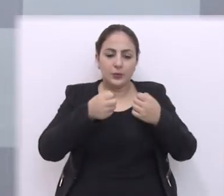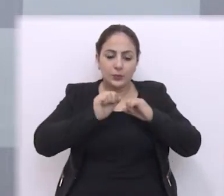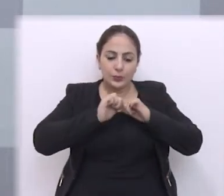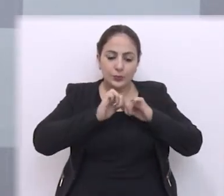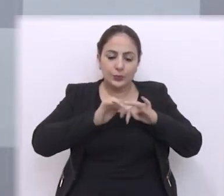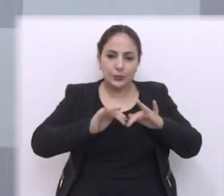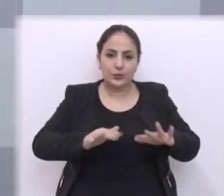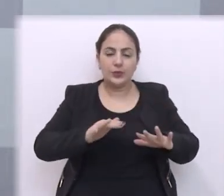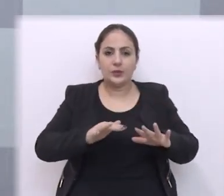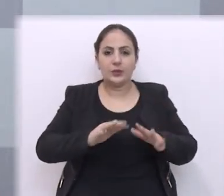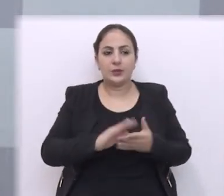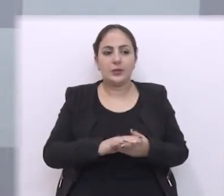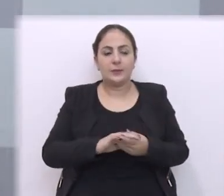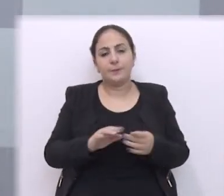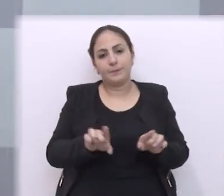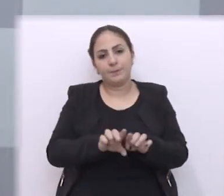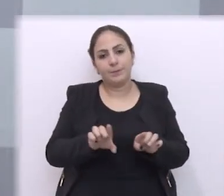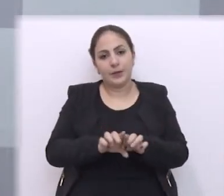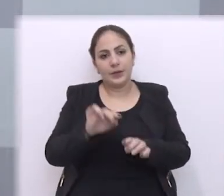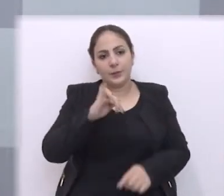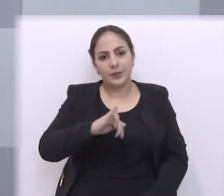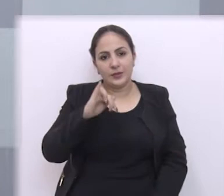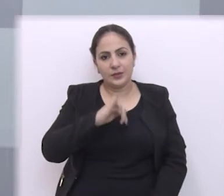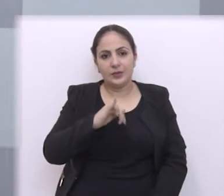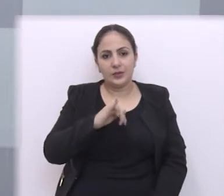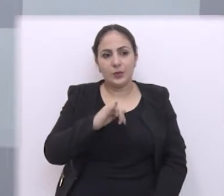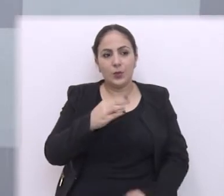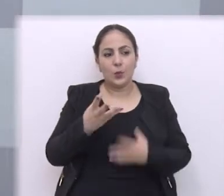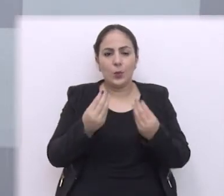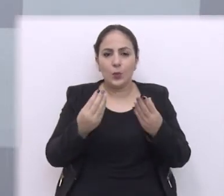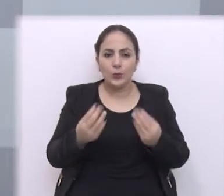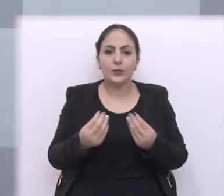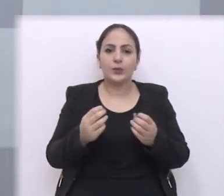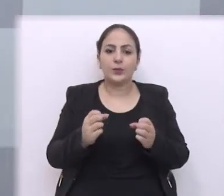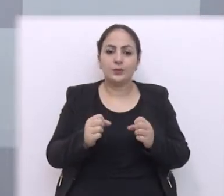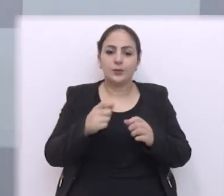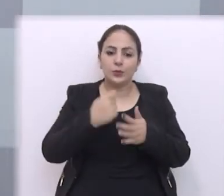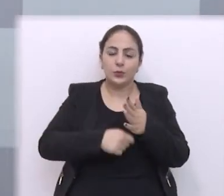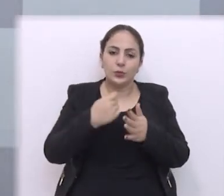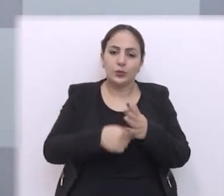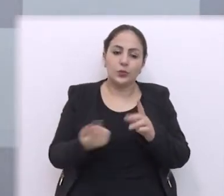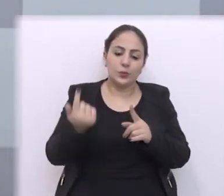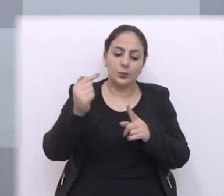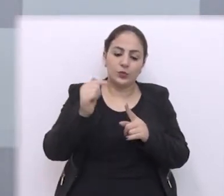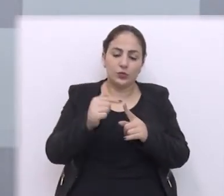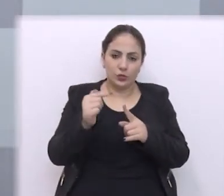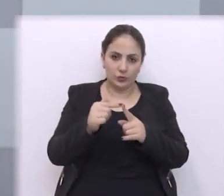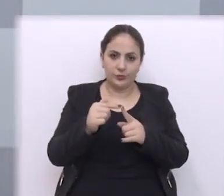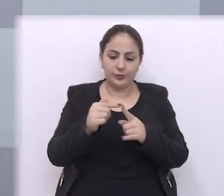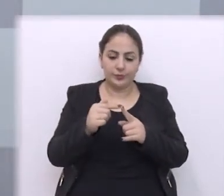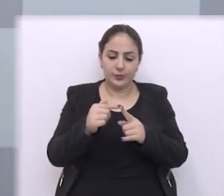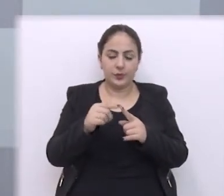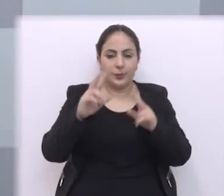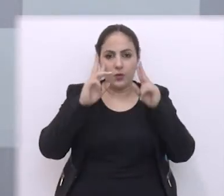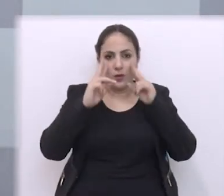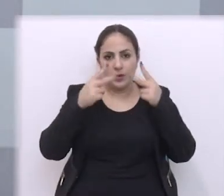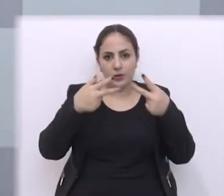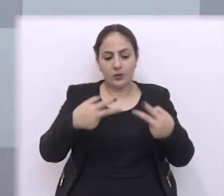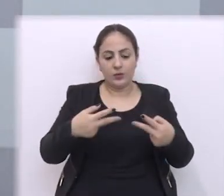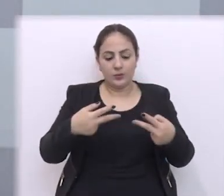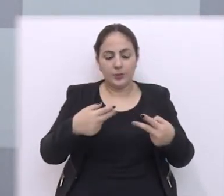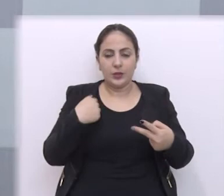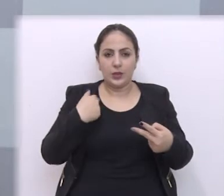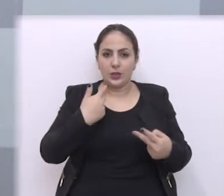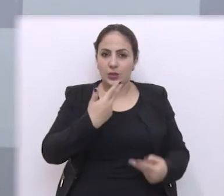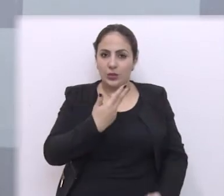esporte difundindo a disciplina de se dedicar com muito esforço a um objetivo e esse